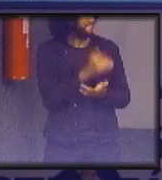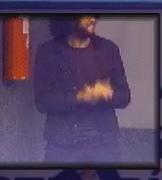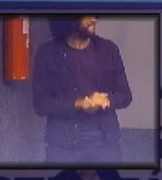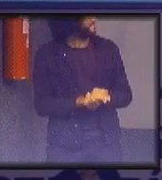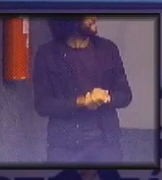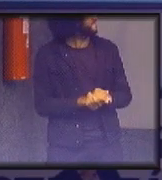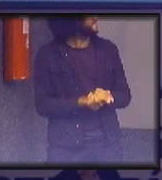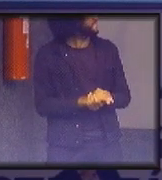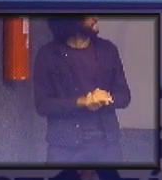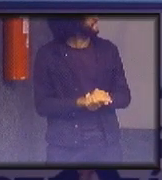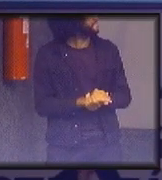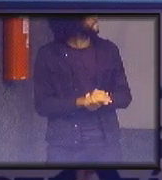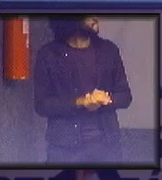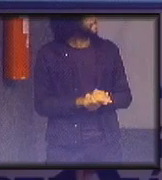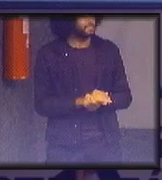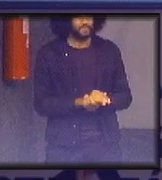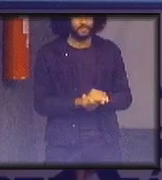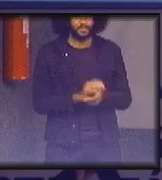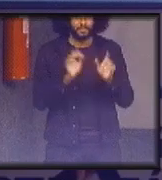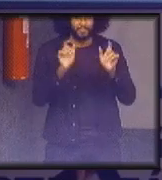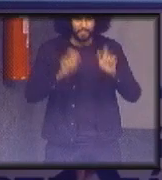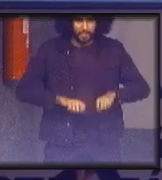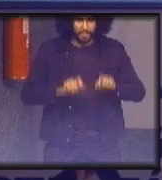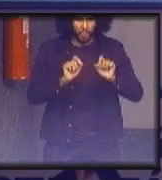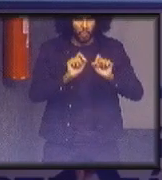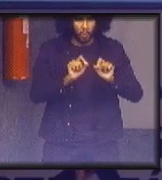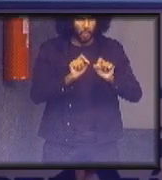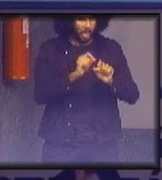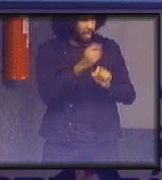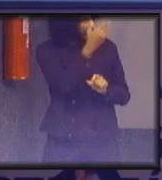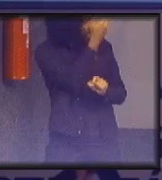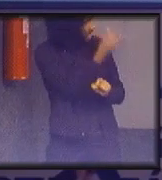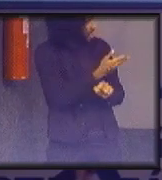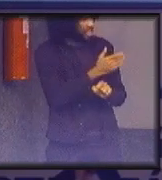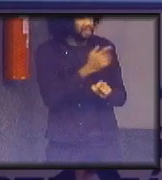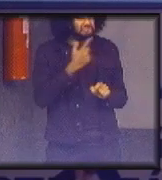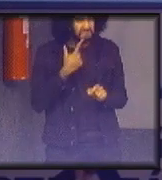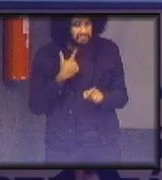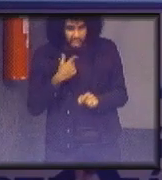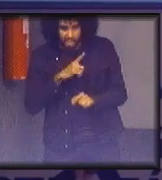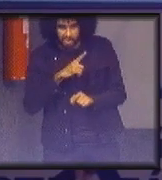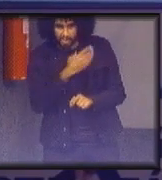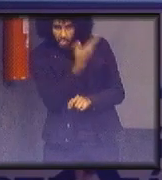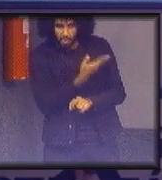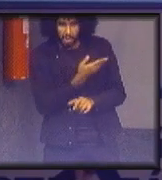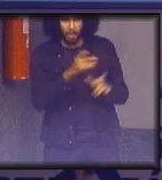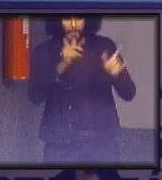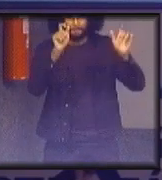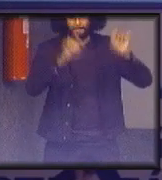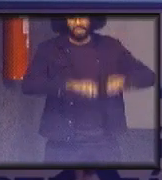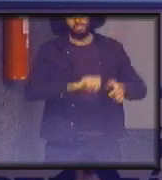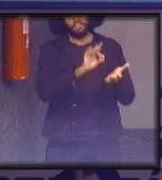com que todo esse anseio que está aí possa se tornar realidade